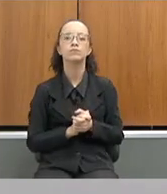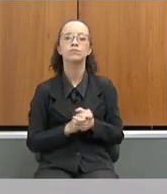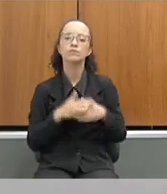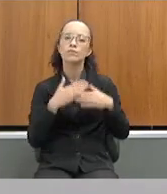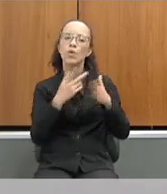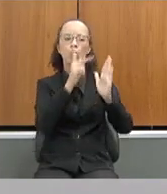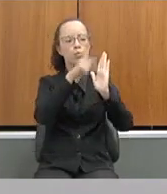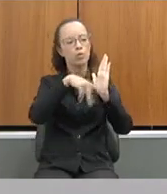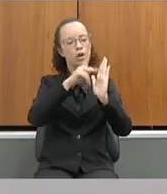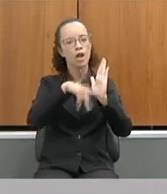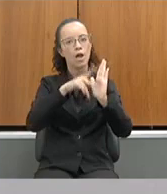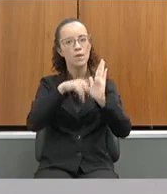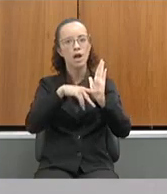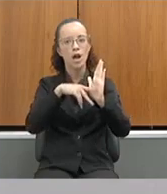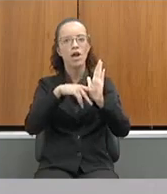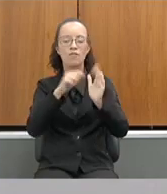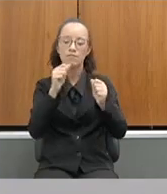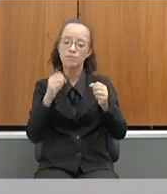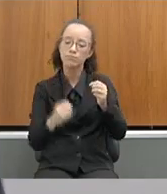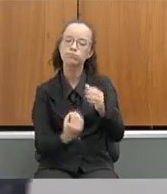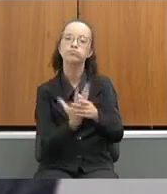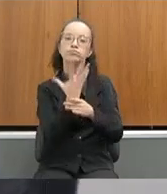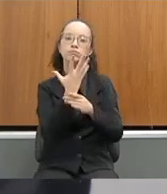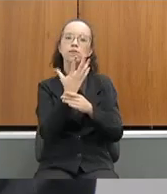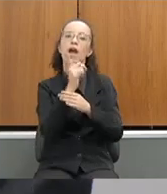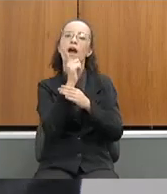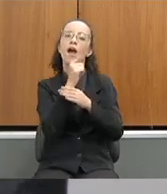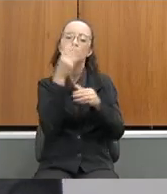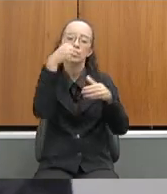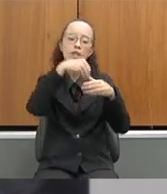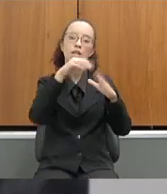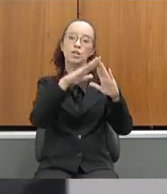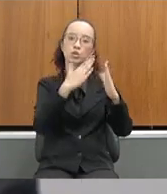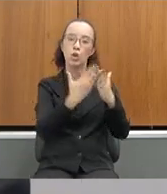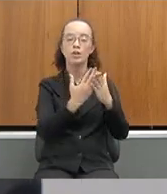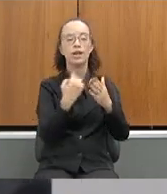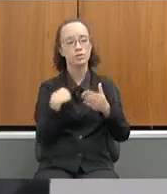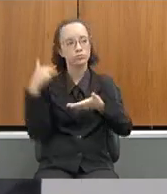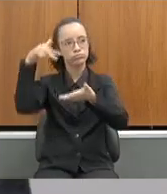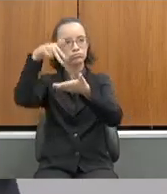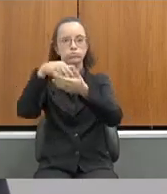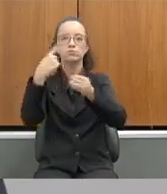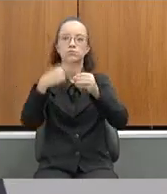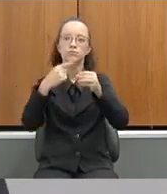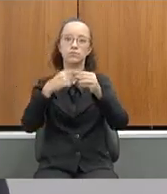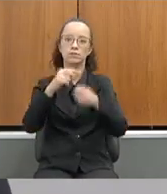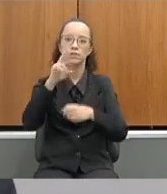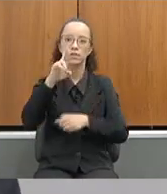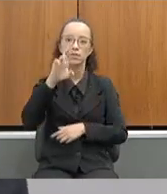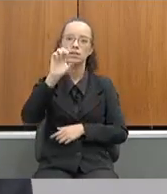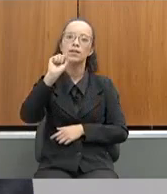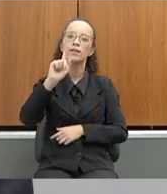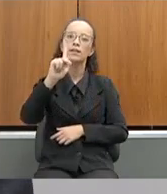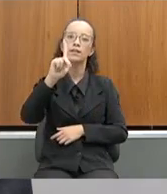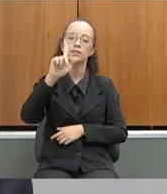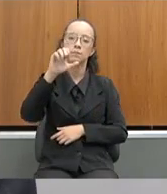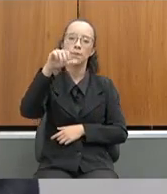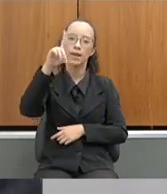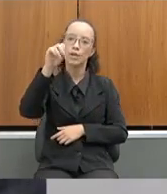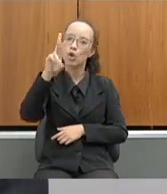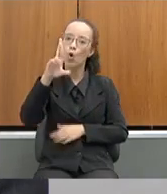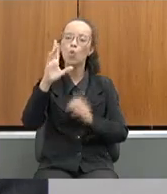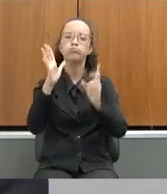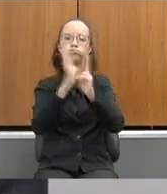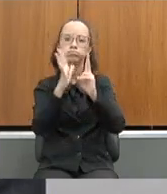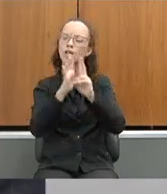um programa chamado Água na Escola e eu fui lá em Resplendor e visitei a comunidade indígena lá também, que